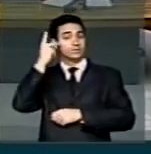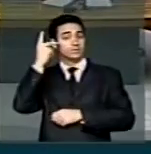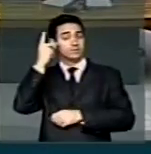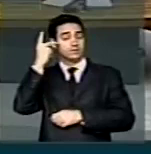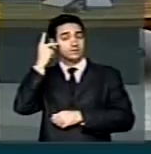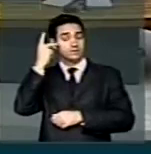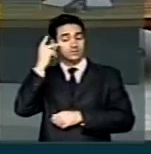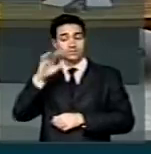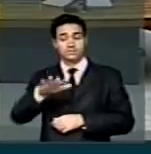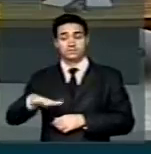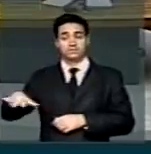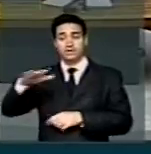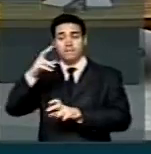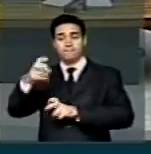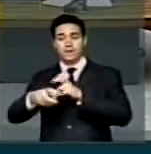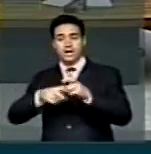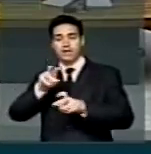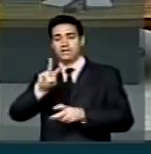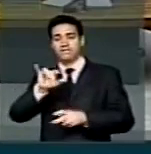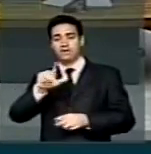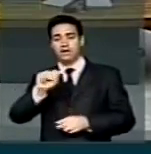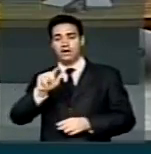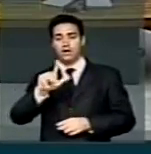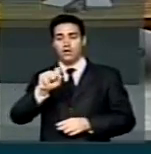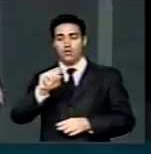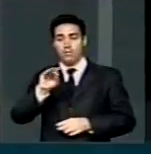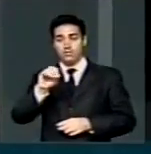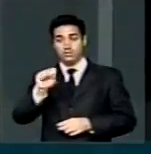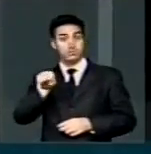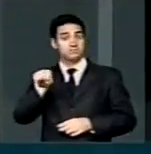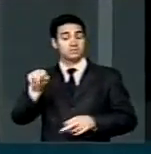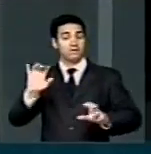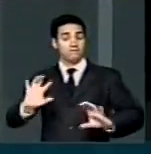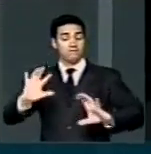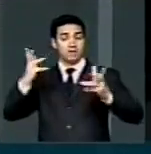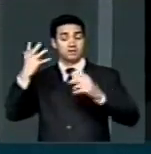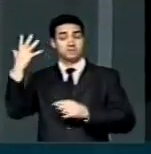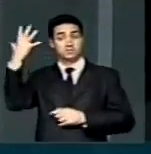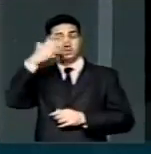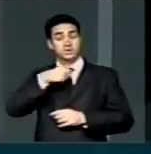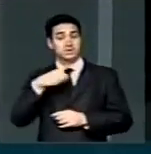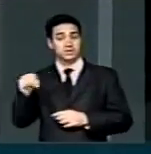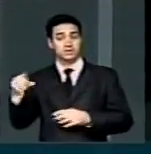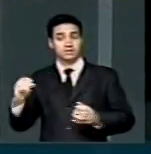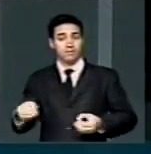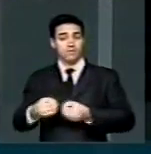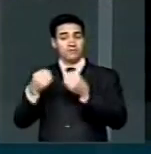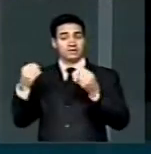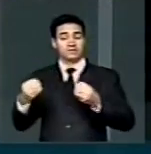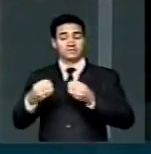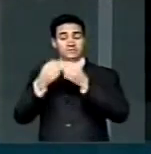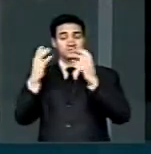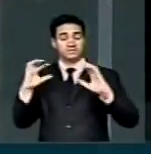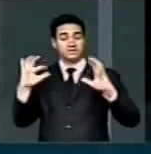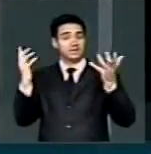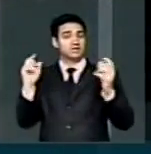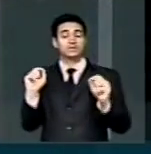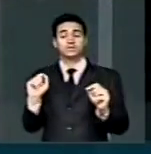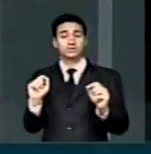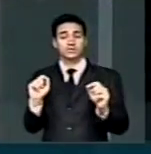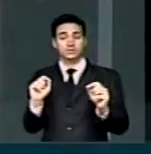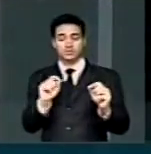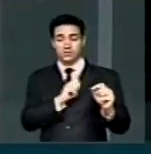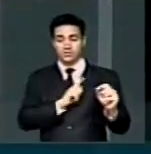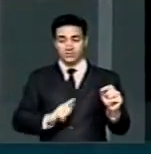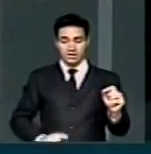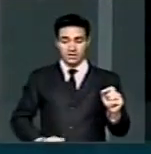no Parque Vila-Lobos, tivemos uma festa belíssima de confraternização entre o poder